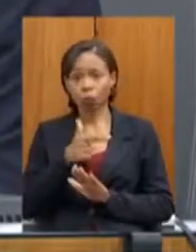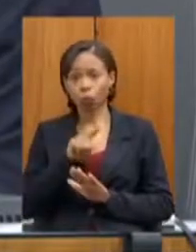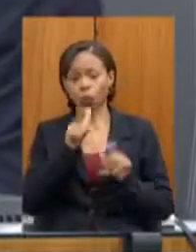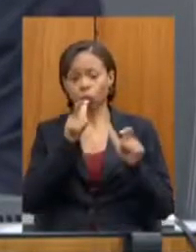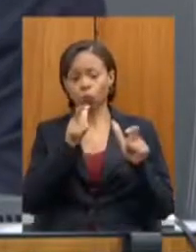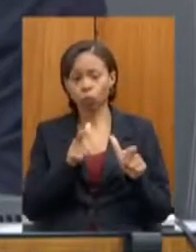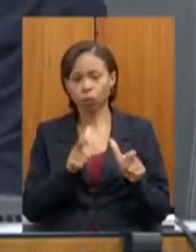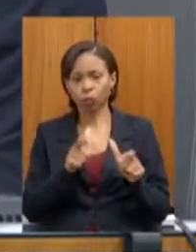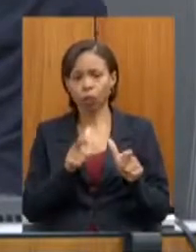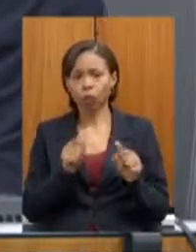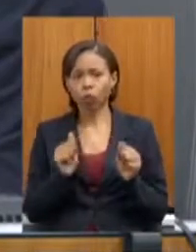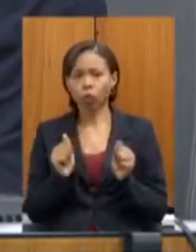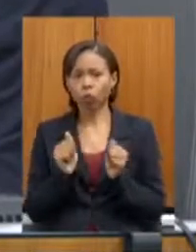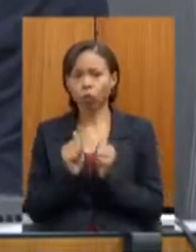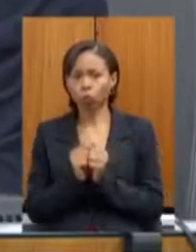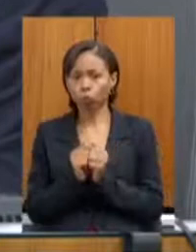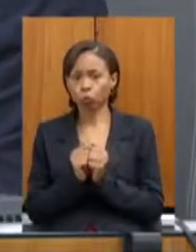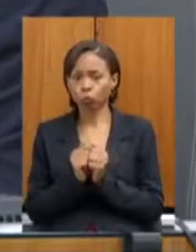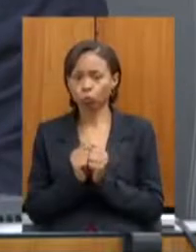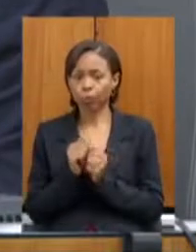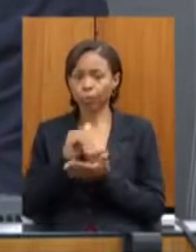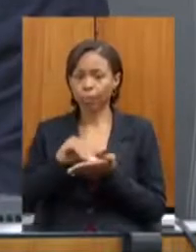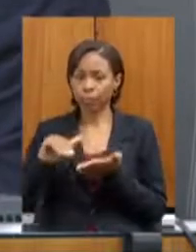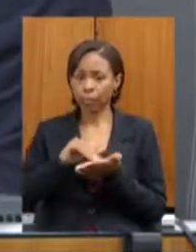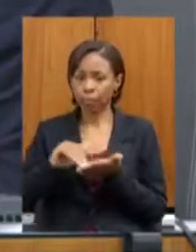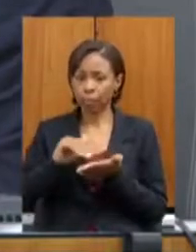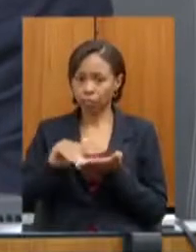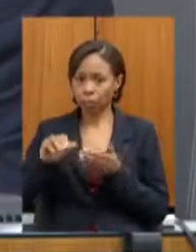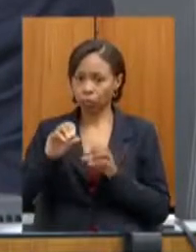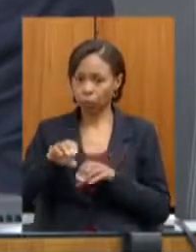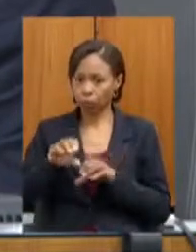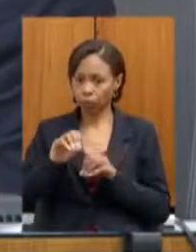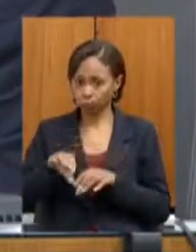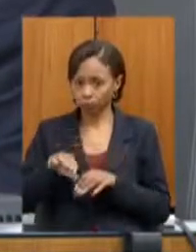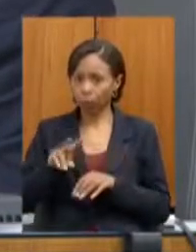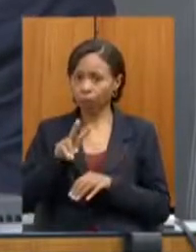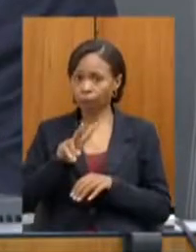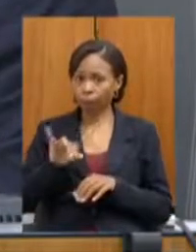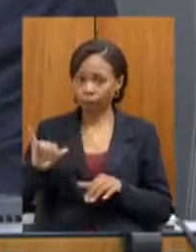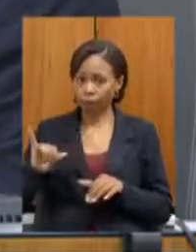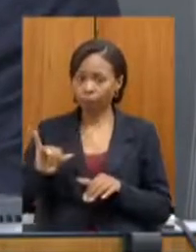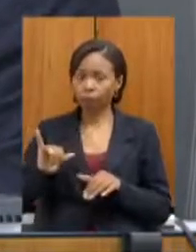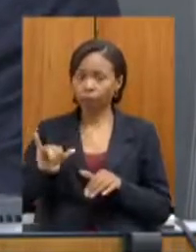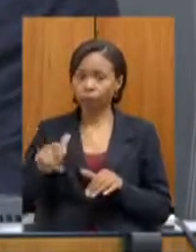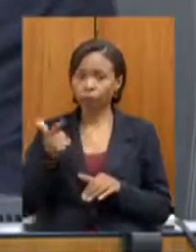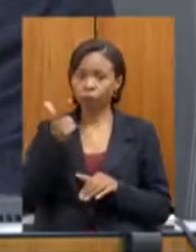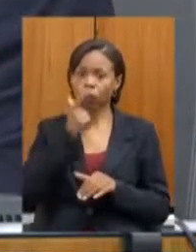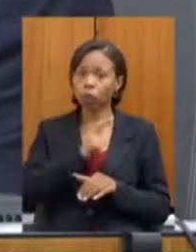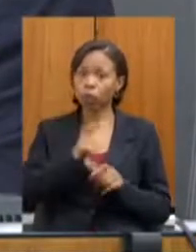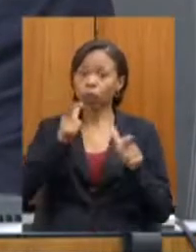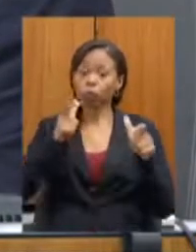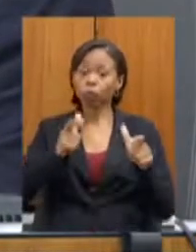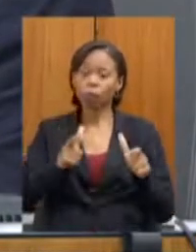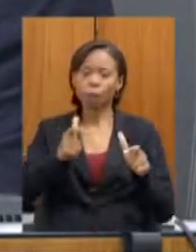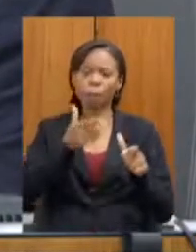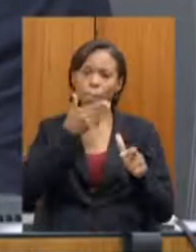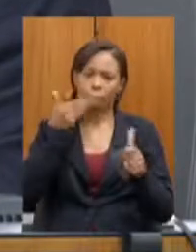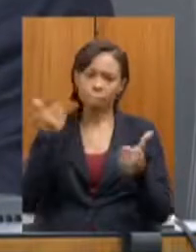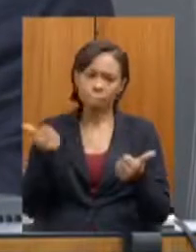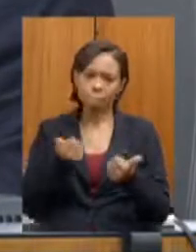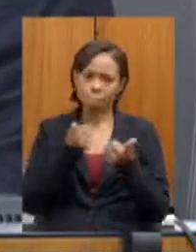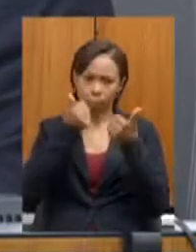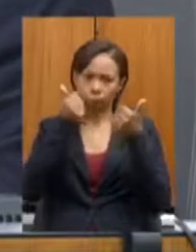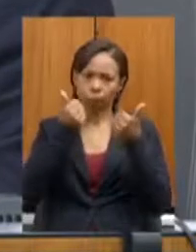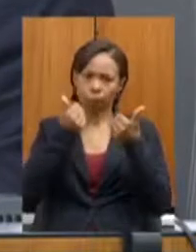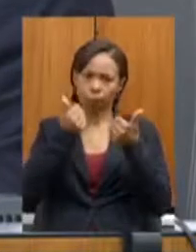secretaria de educação que vai disponibilizar uma área tão boa ou melhor e eu pedi